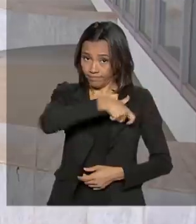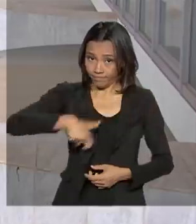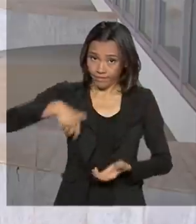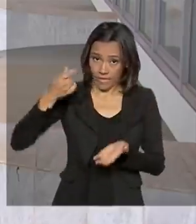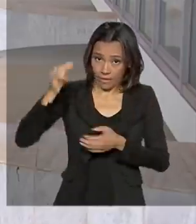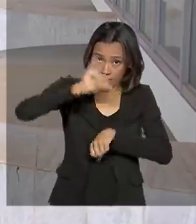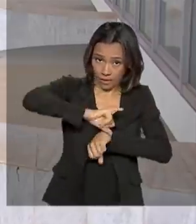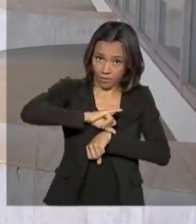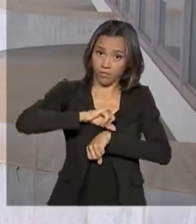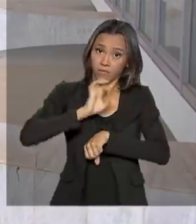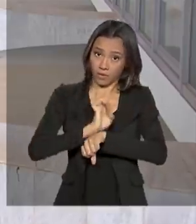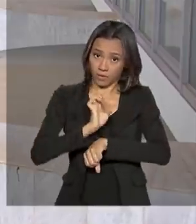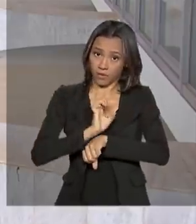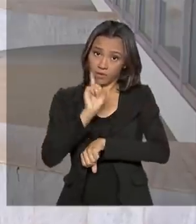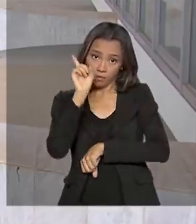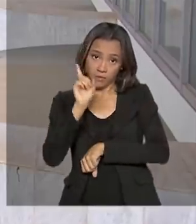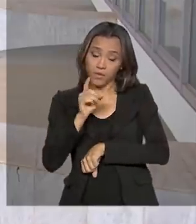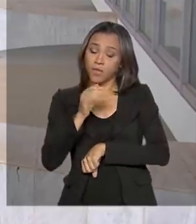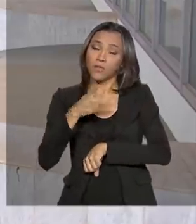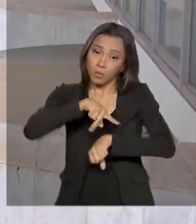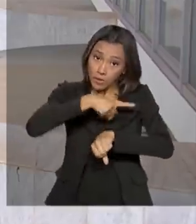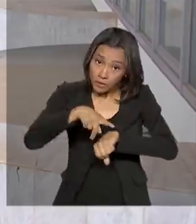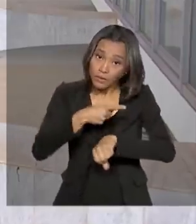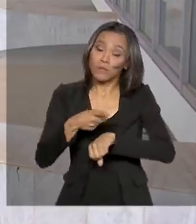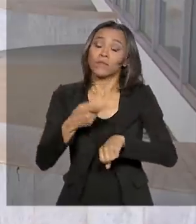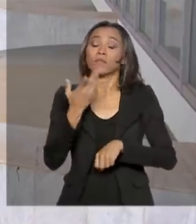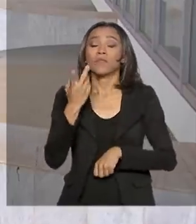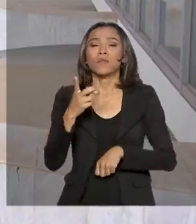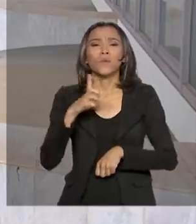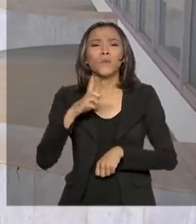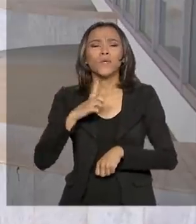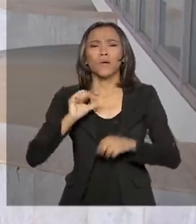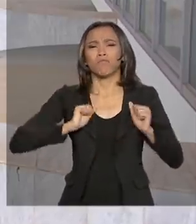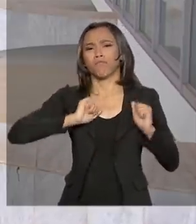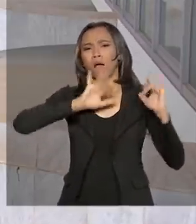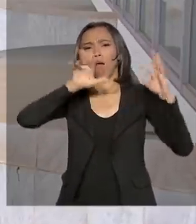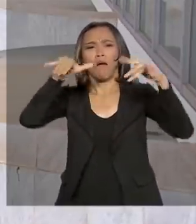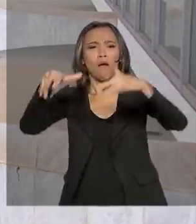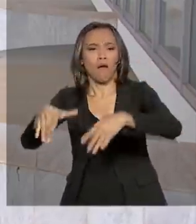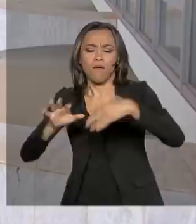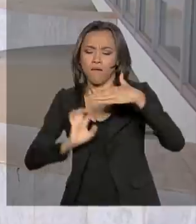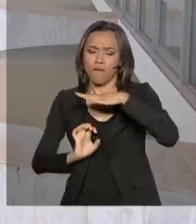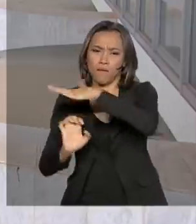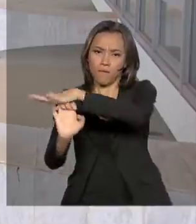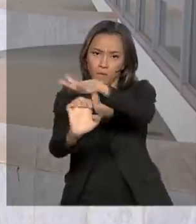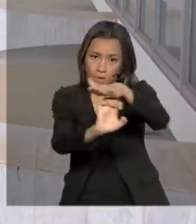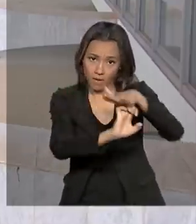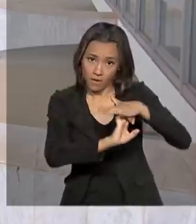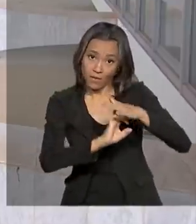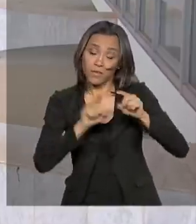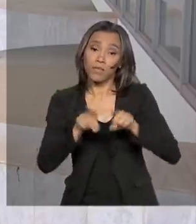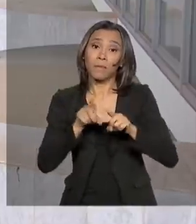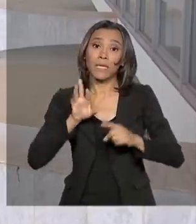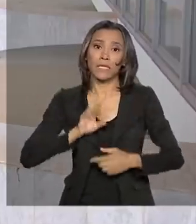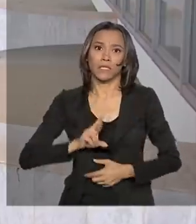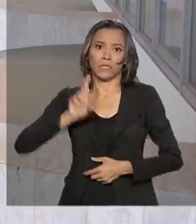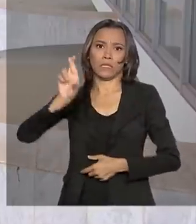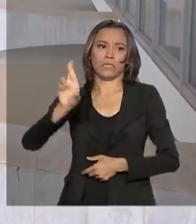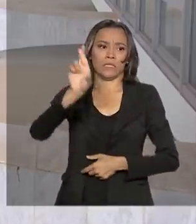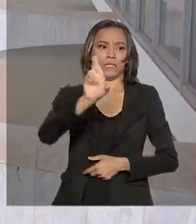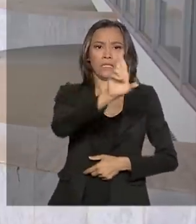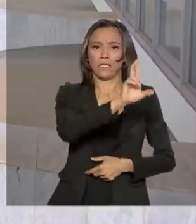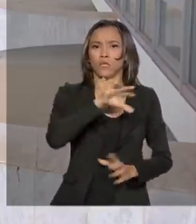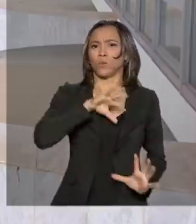mil pessoas entre os executivos das maiores empresas globais e os líderes do planeta. O